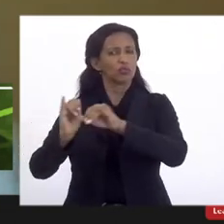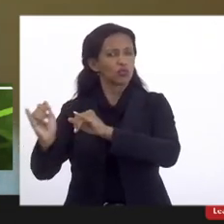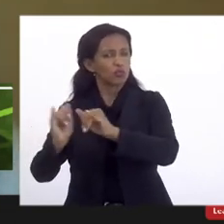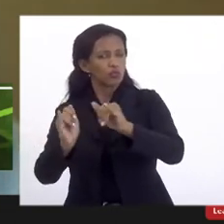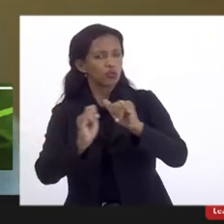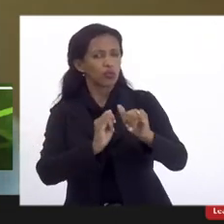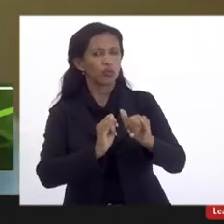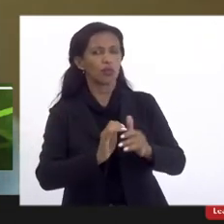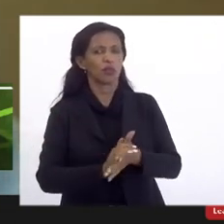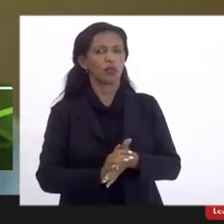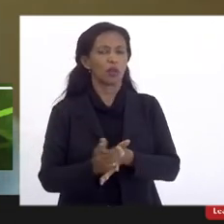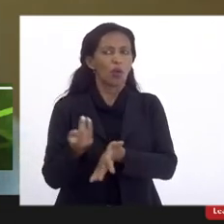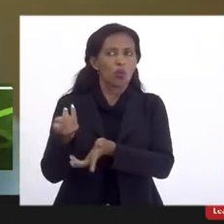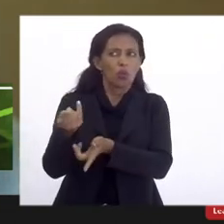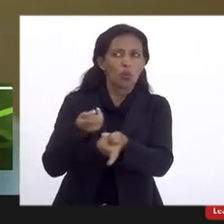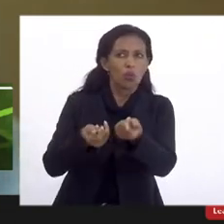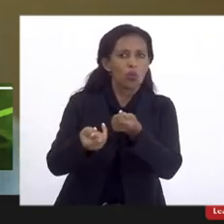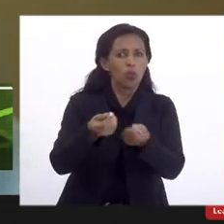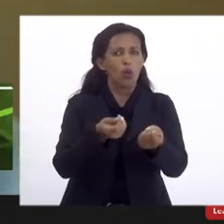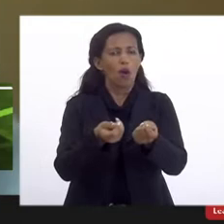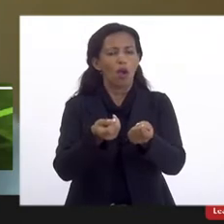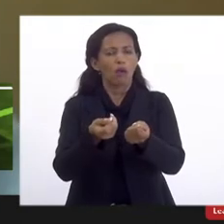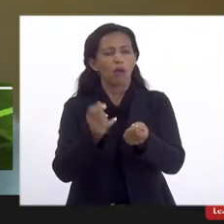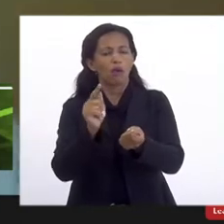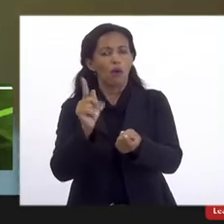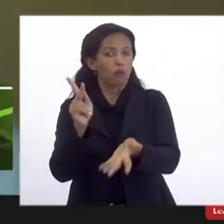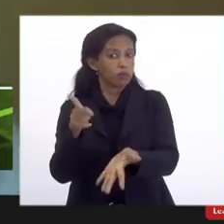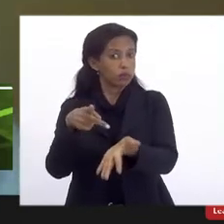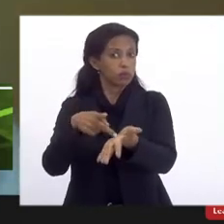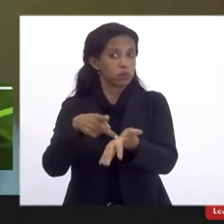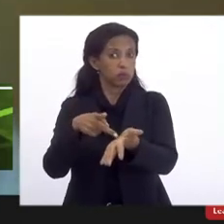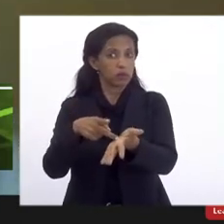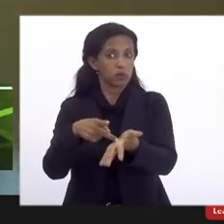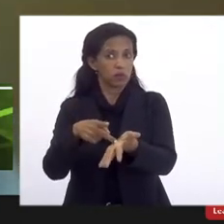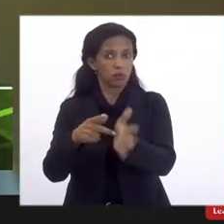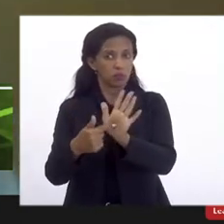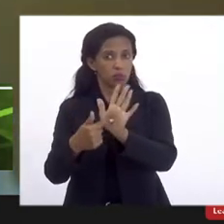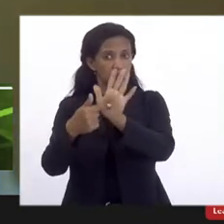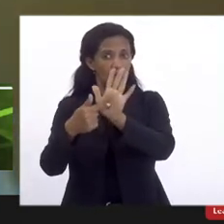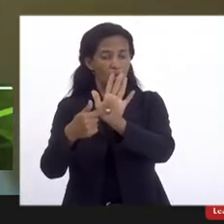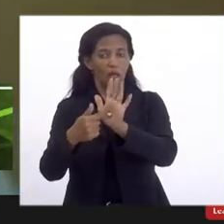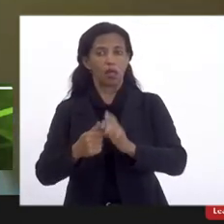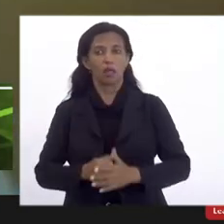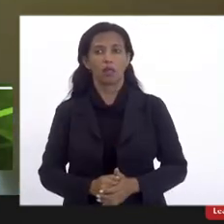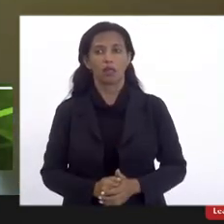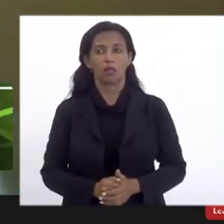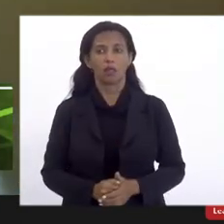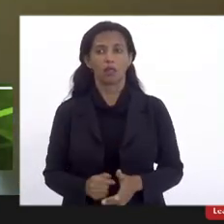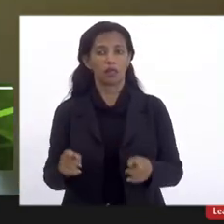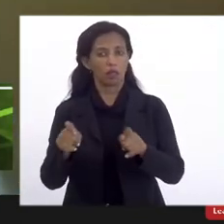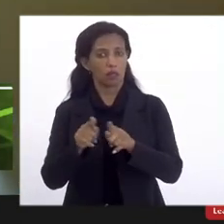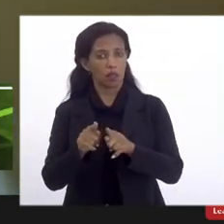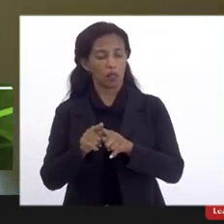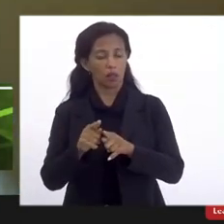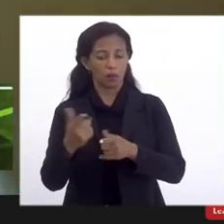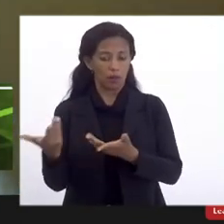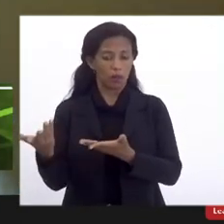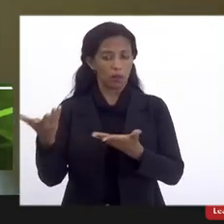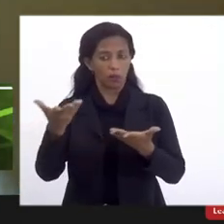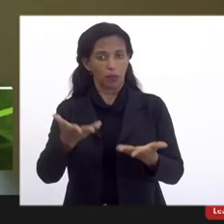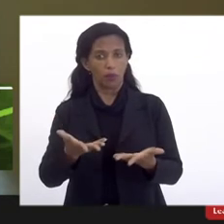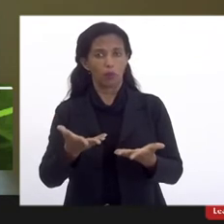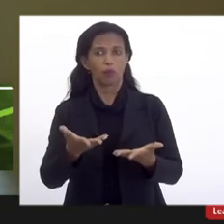financeiros fornecidos, oficiais, até mesmo porque é servido pelo,